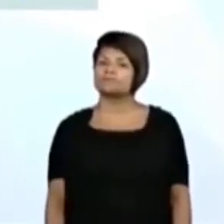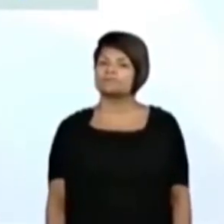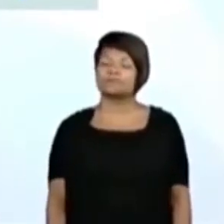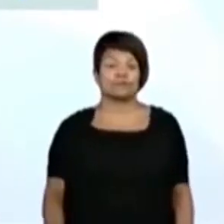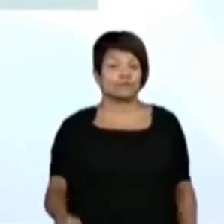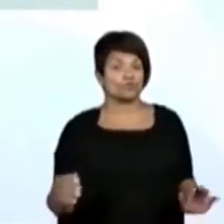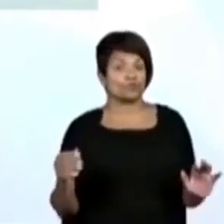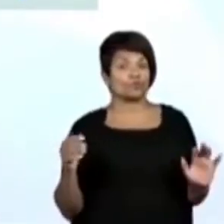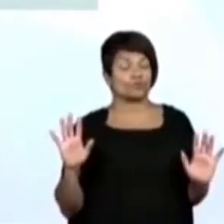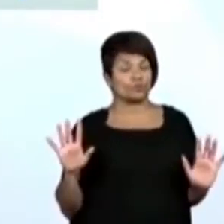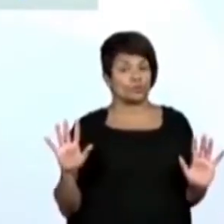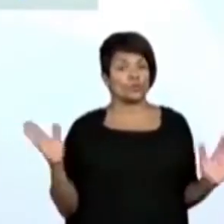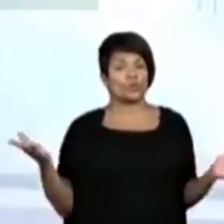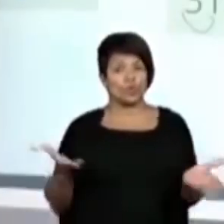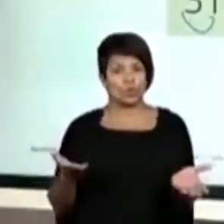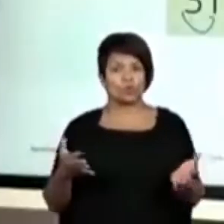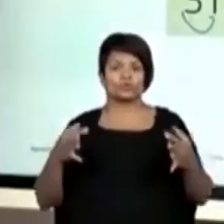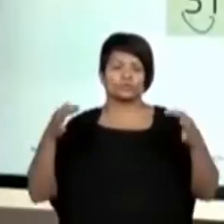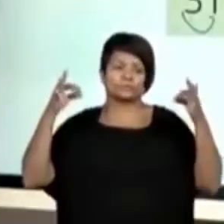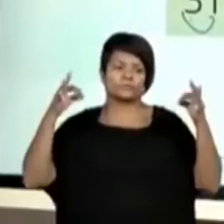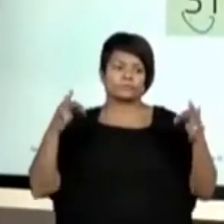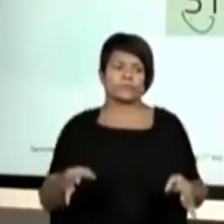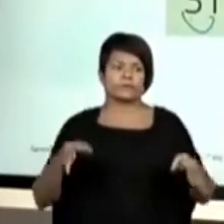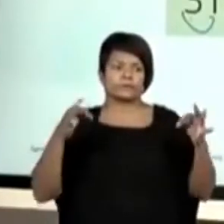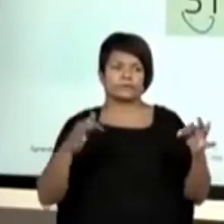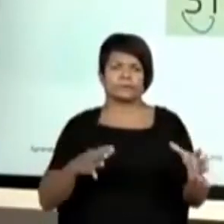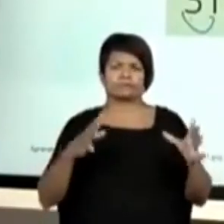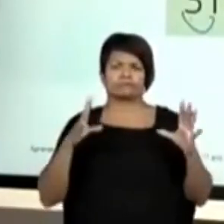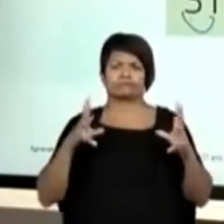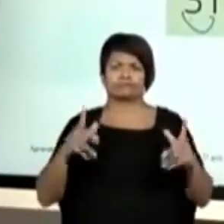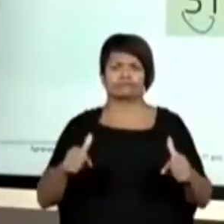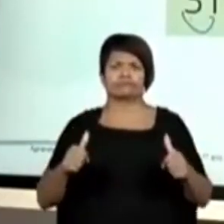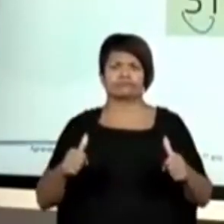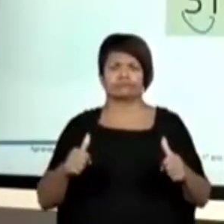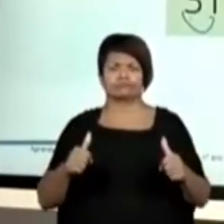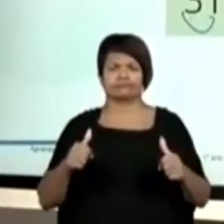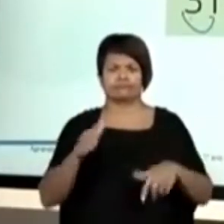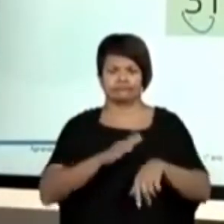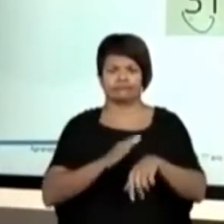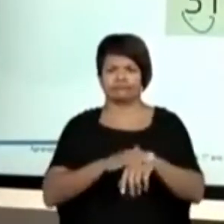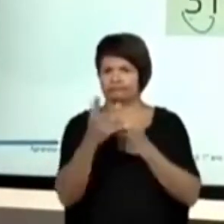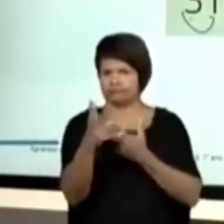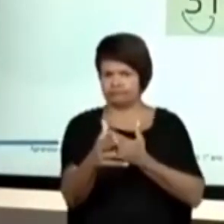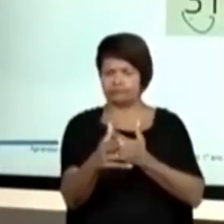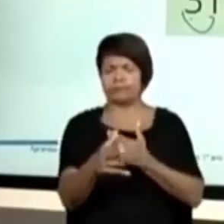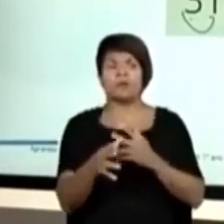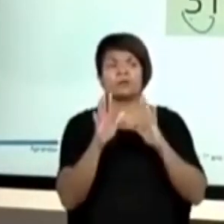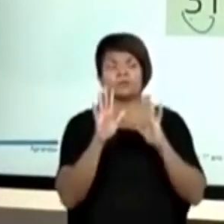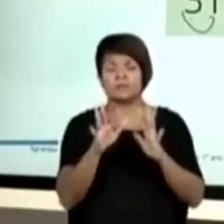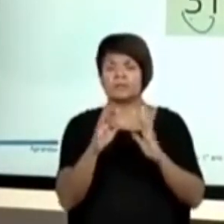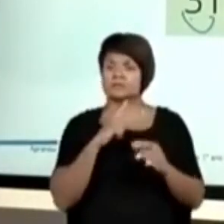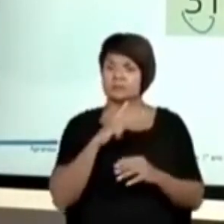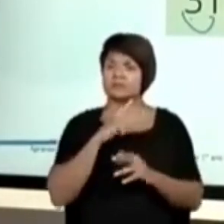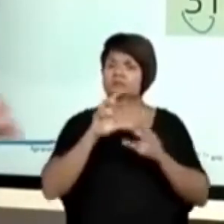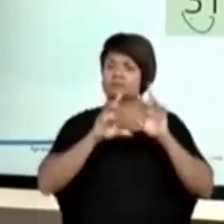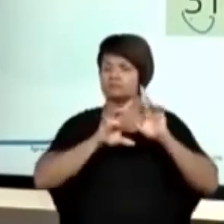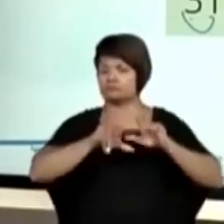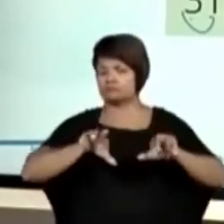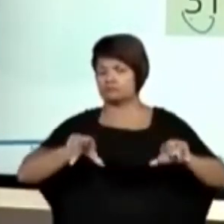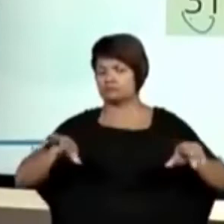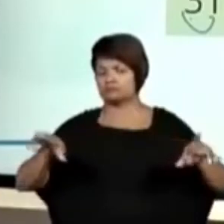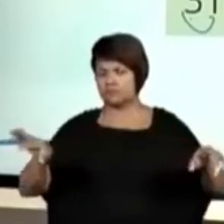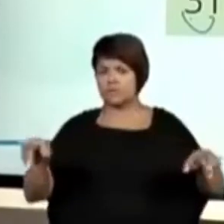Hoje, não é pra vocês acertarem tudo e fazer igualzinho a pro. Mas é pra gente ver diferentes possibilidades